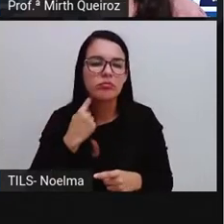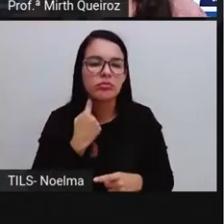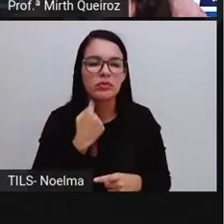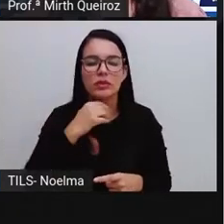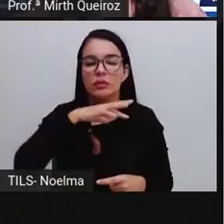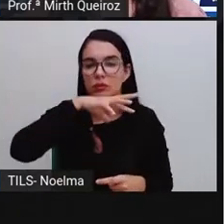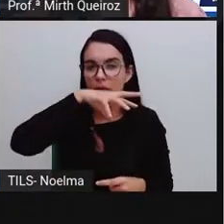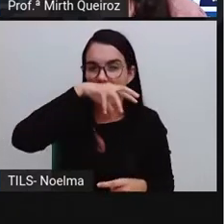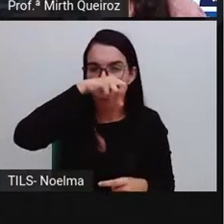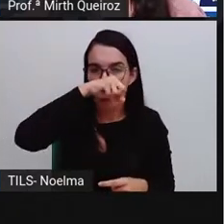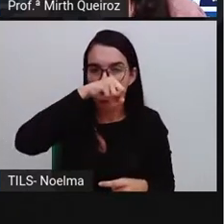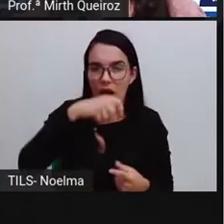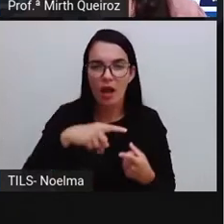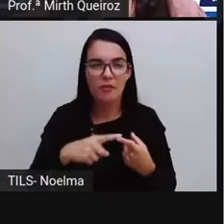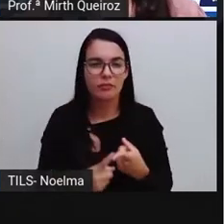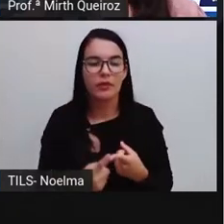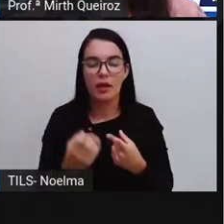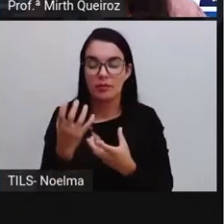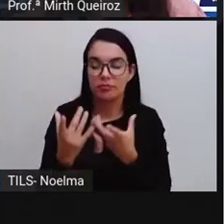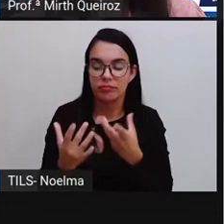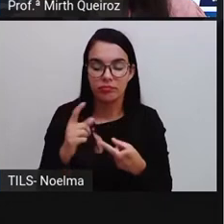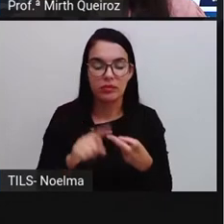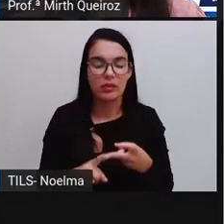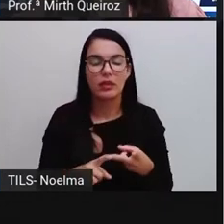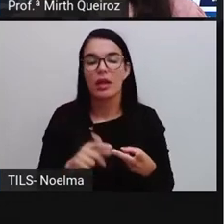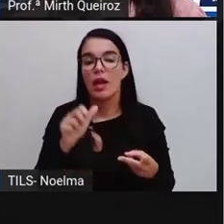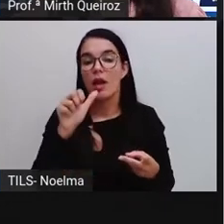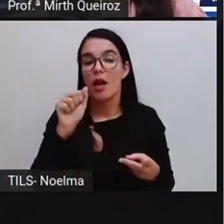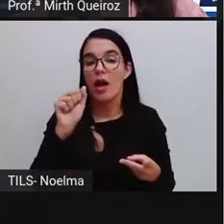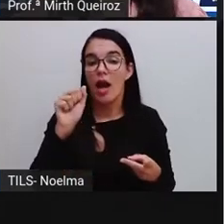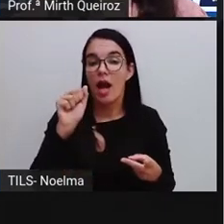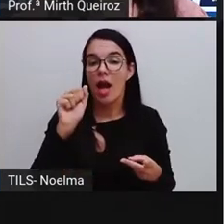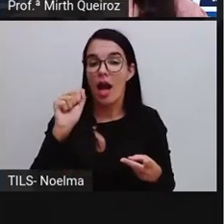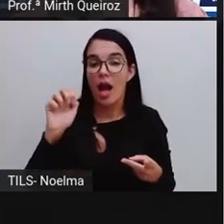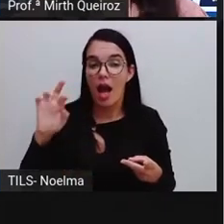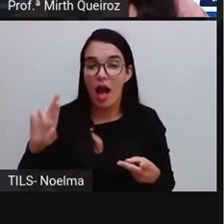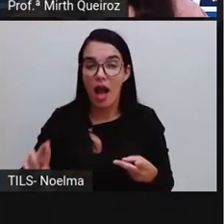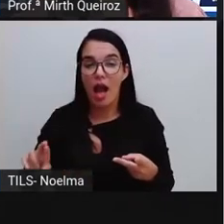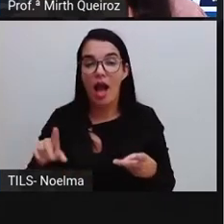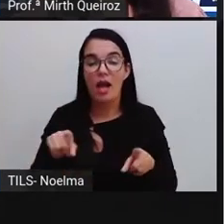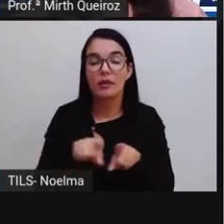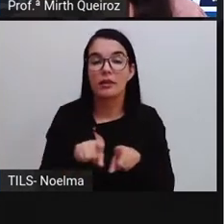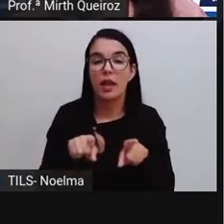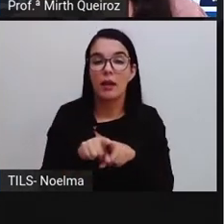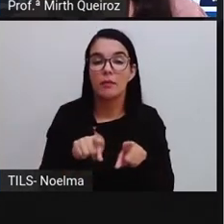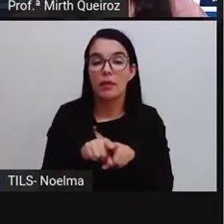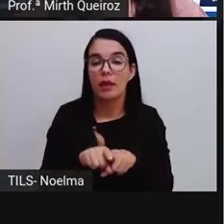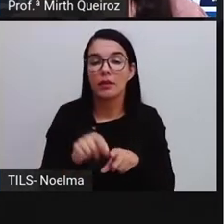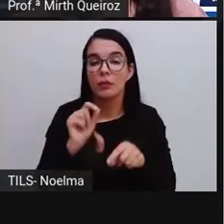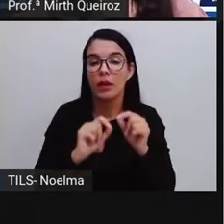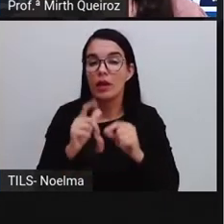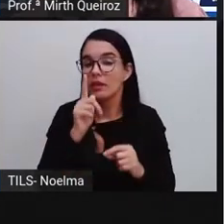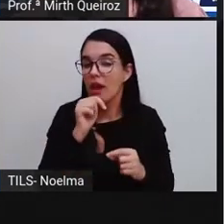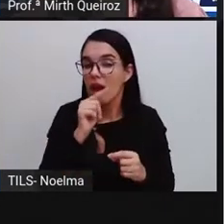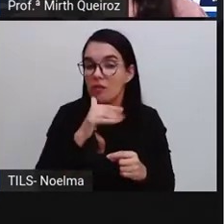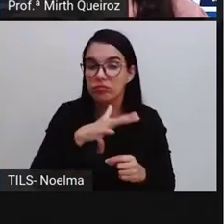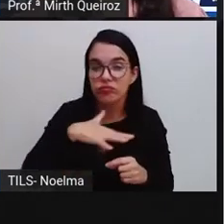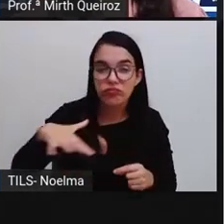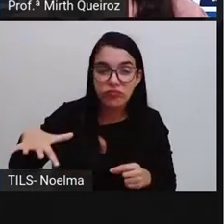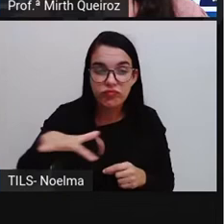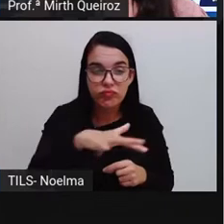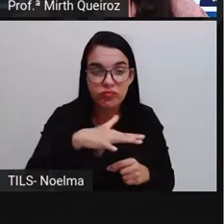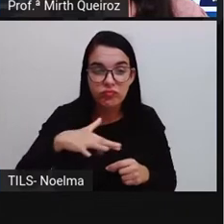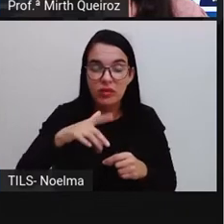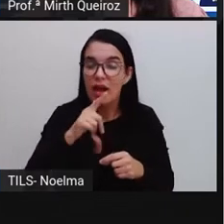né? Através da queima desse combustível, da água também, uma vez que ele é retirado também aí nos mares, né? E se esse óleo, haver